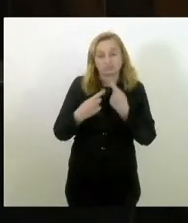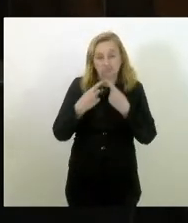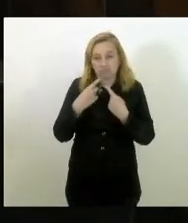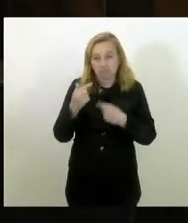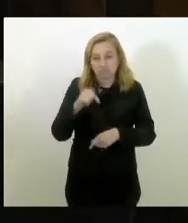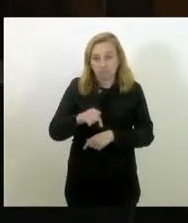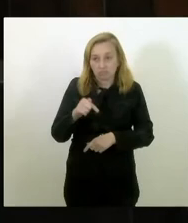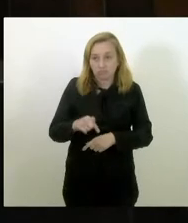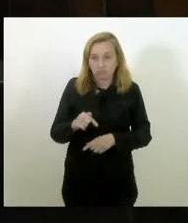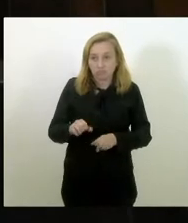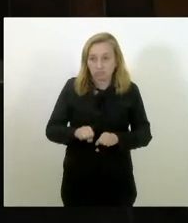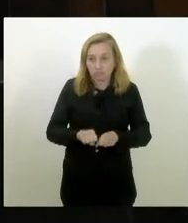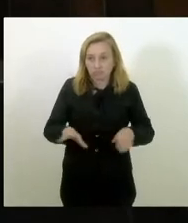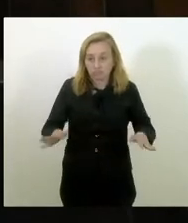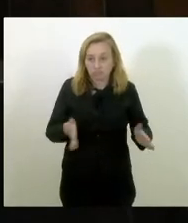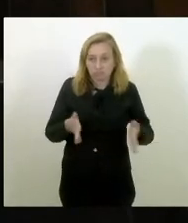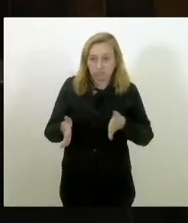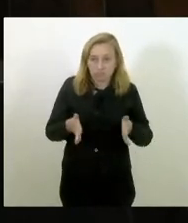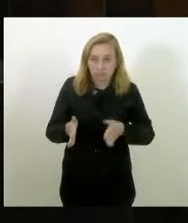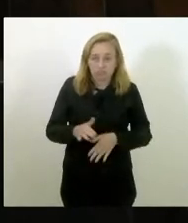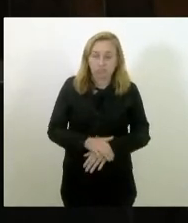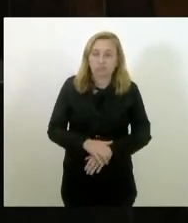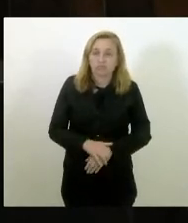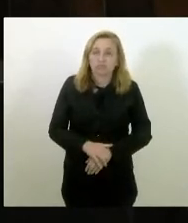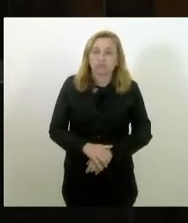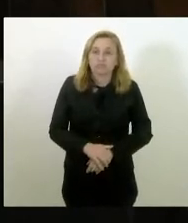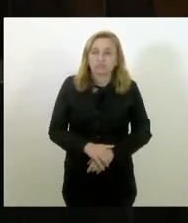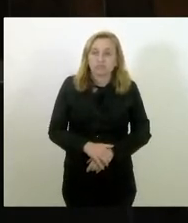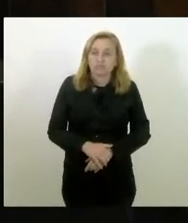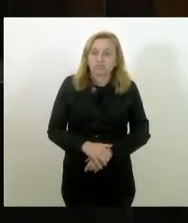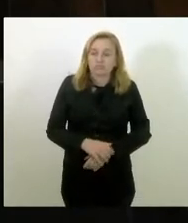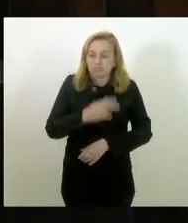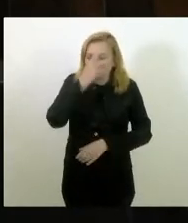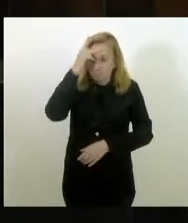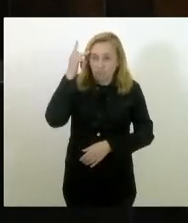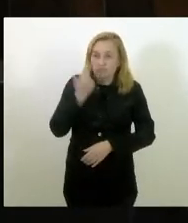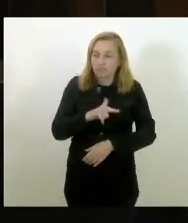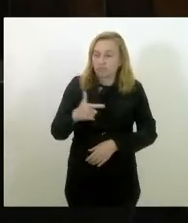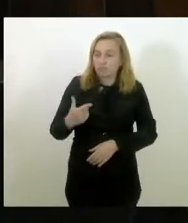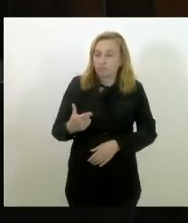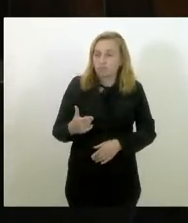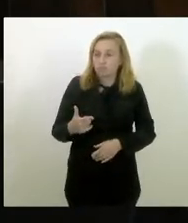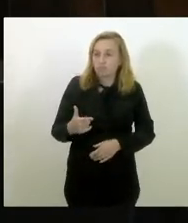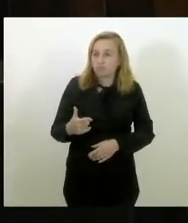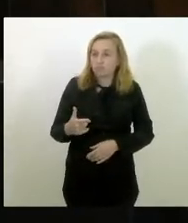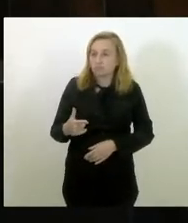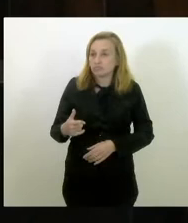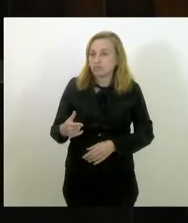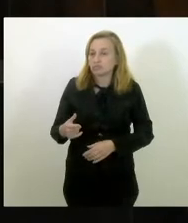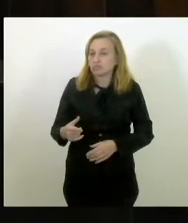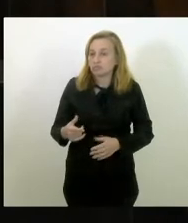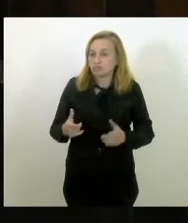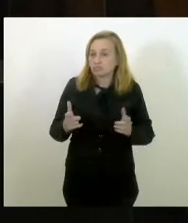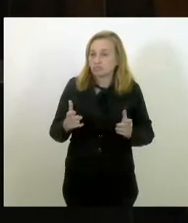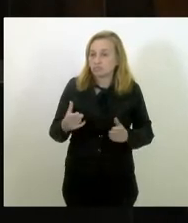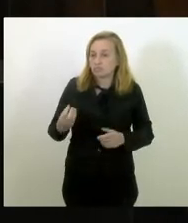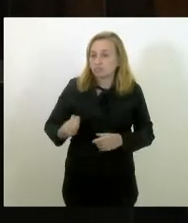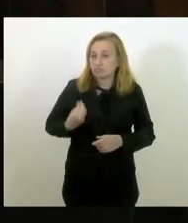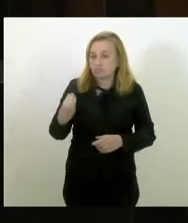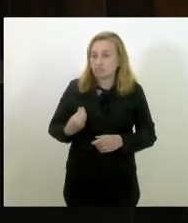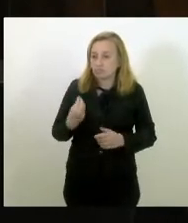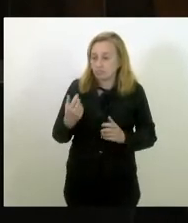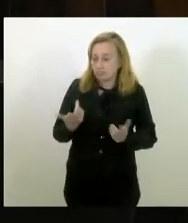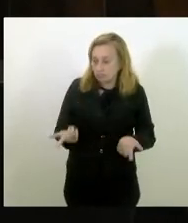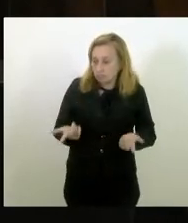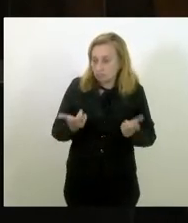aqui em plena pandemia. Se em plena pandemia as pessoas não têm onde viver e estão sendo despejadas, estão